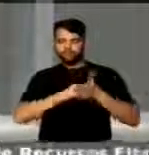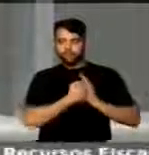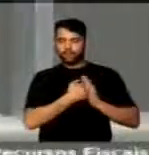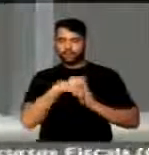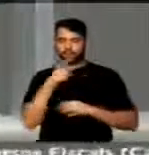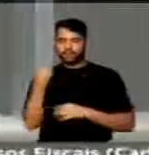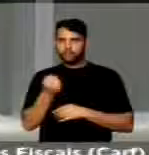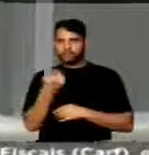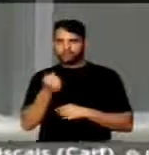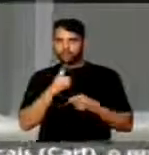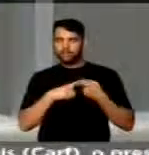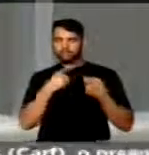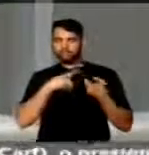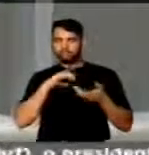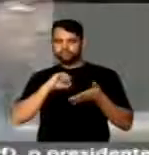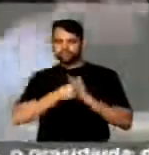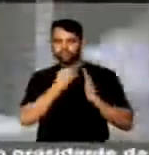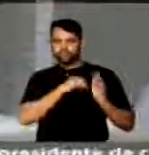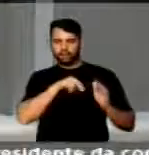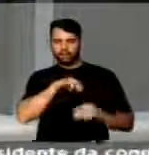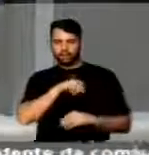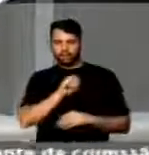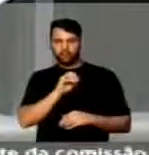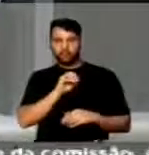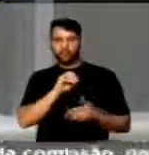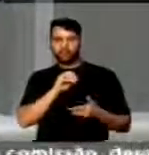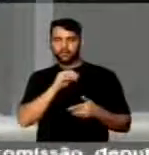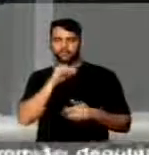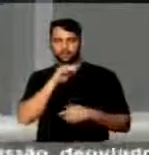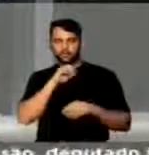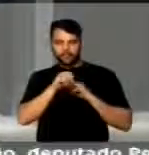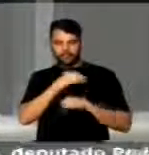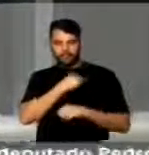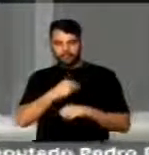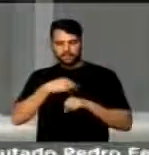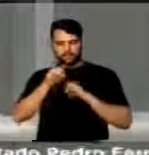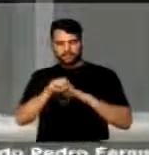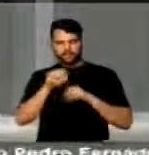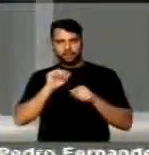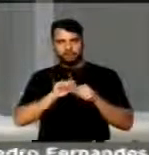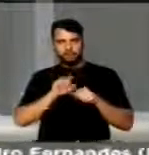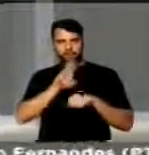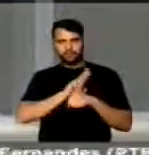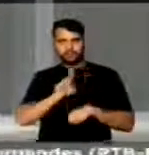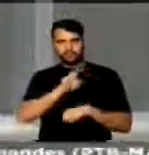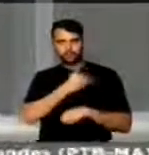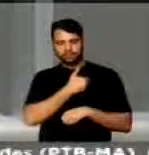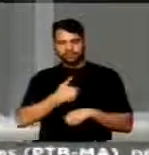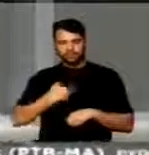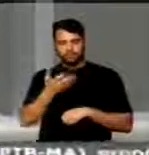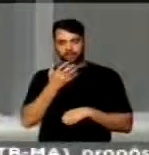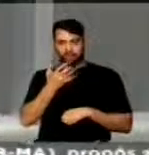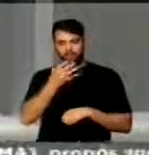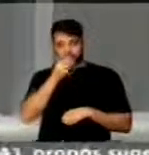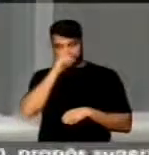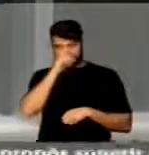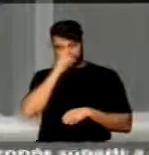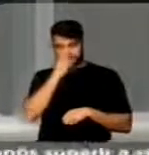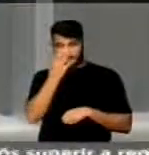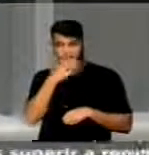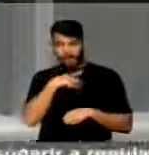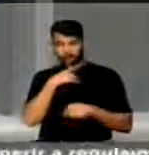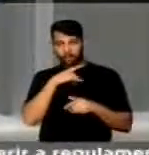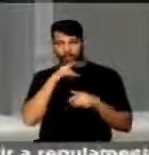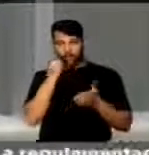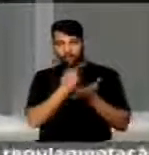aos aposentados e congelamento do salário mínimo. Ministro da Educação, apoiando universidades públicas que quiserem cobrar